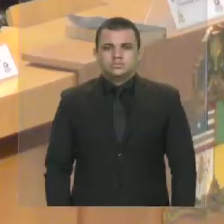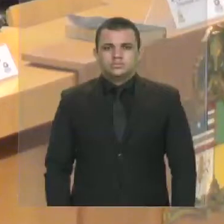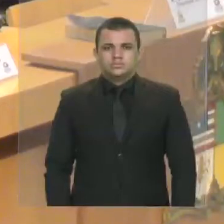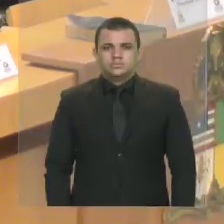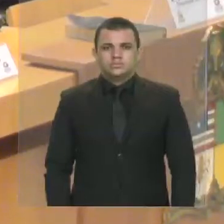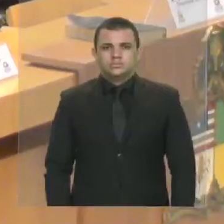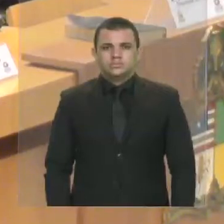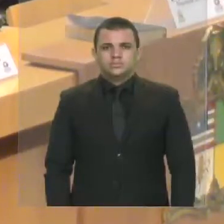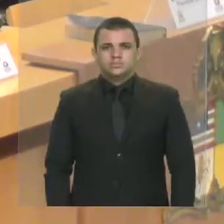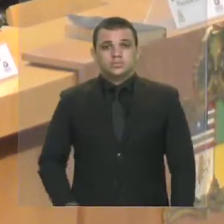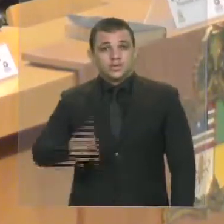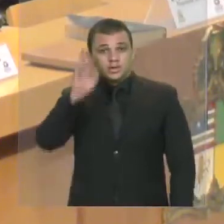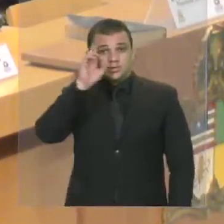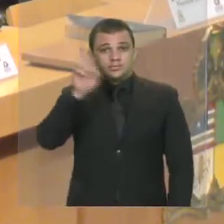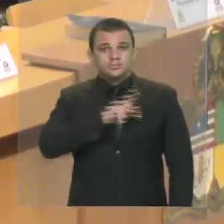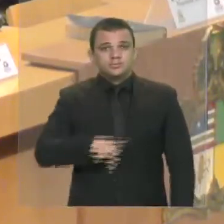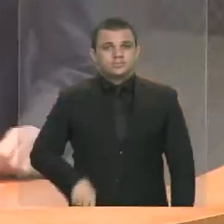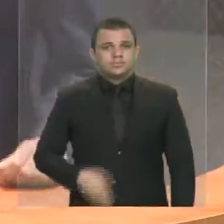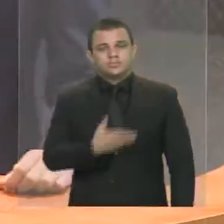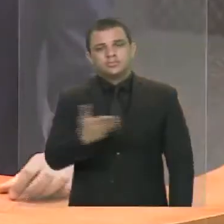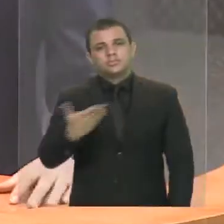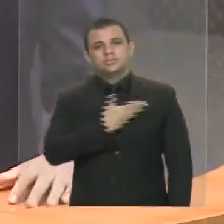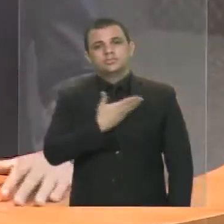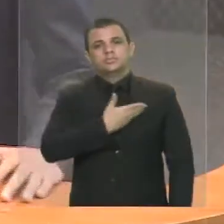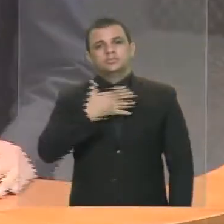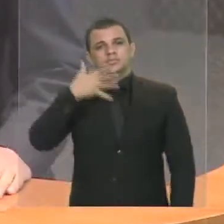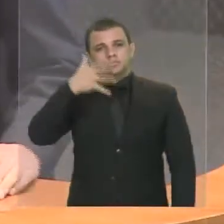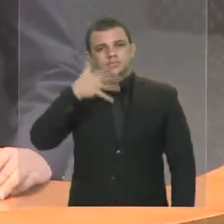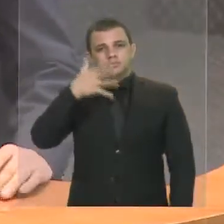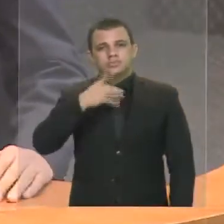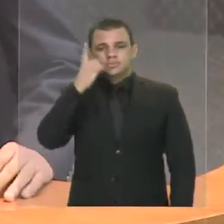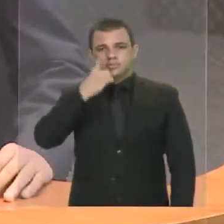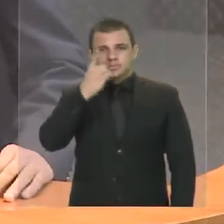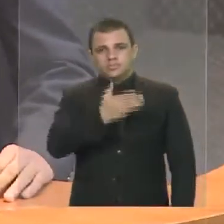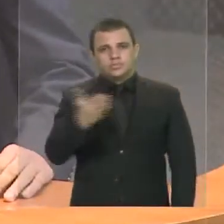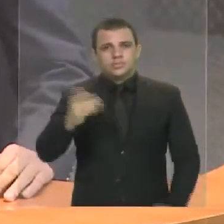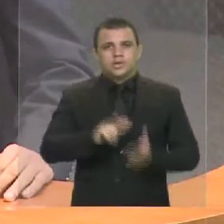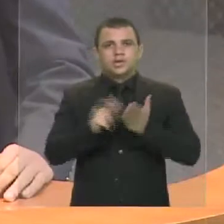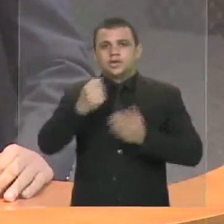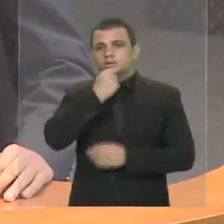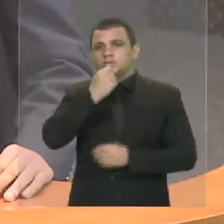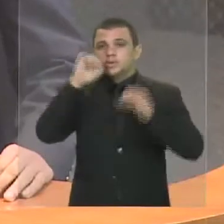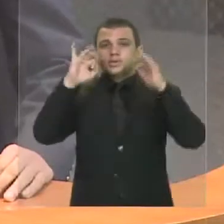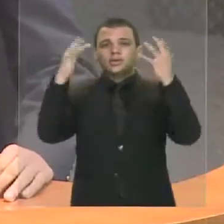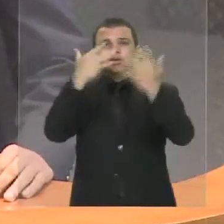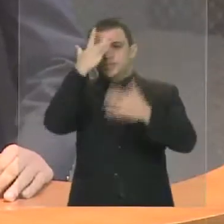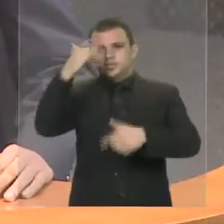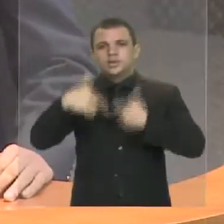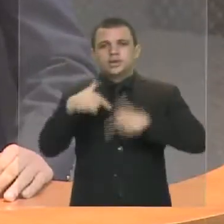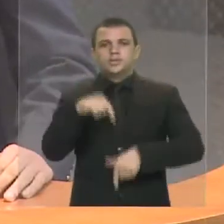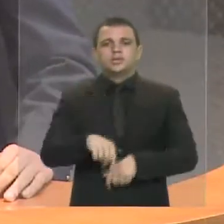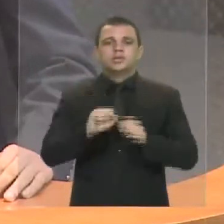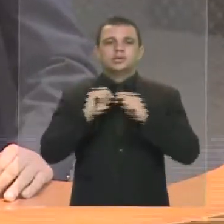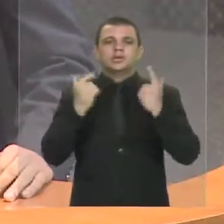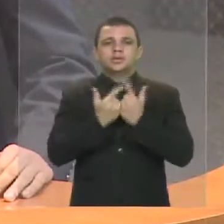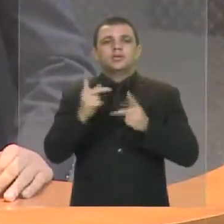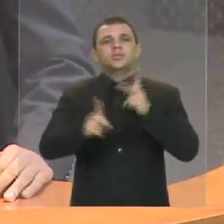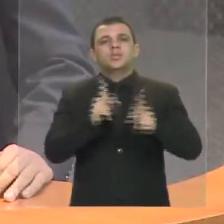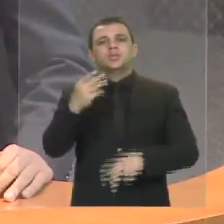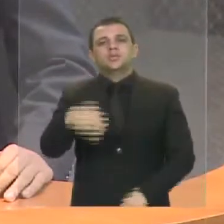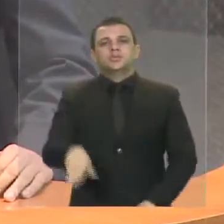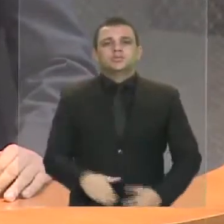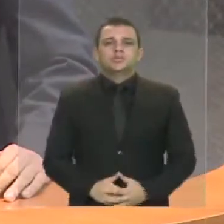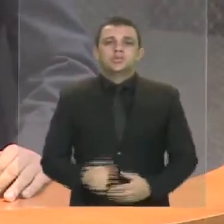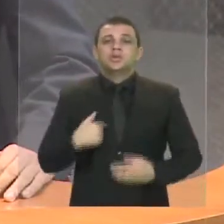Seu presidente, colegas parlamentares, imprensa, galeria, servidores, povo do Maranhão, eu gostaria, seu presidente, tratar